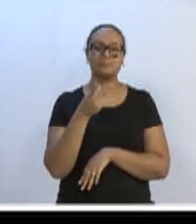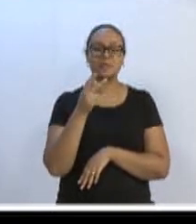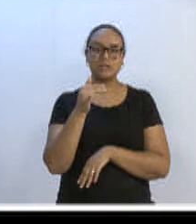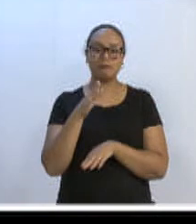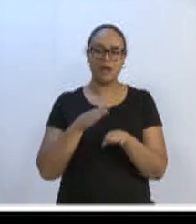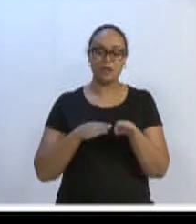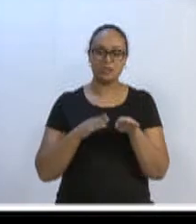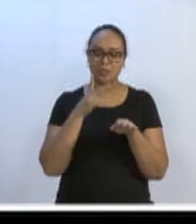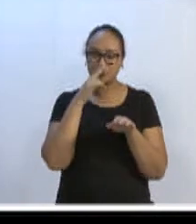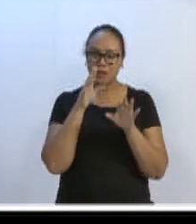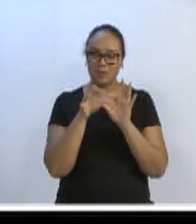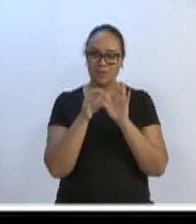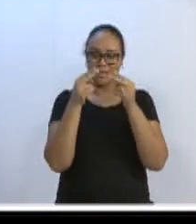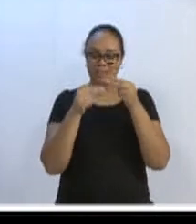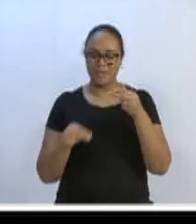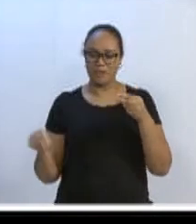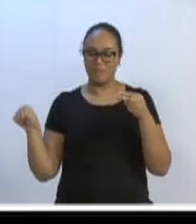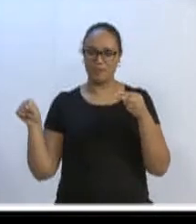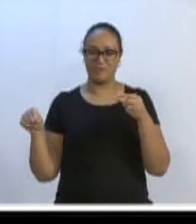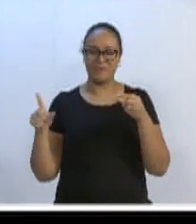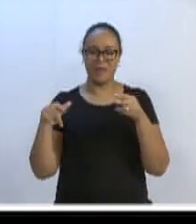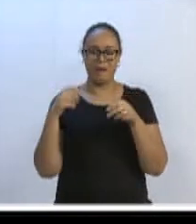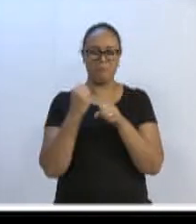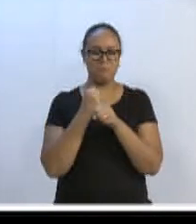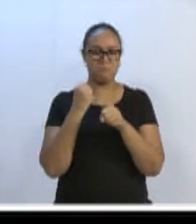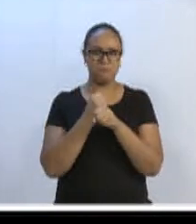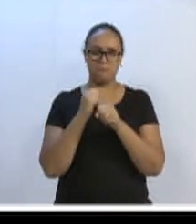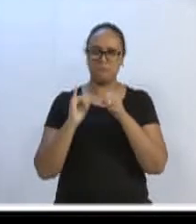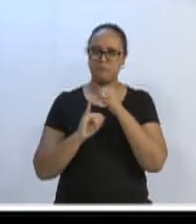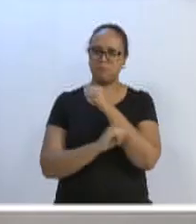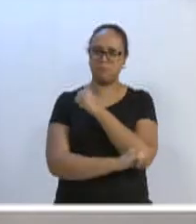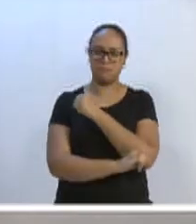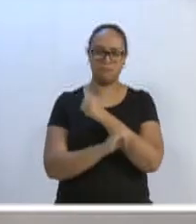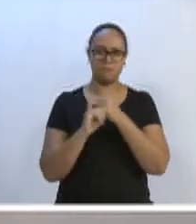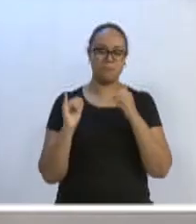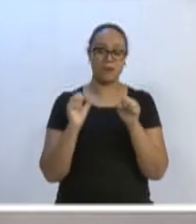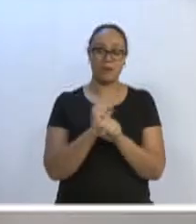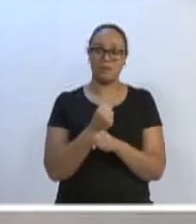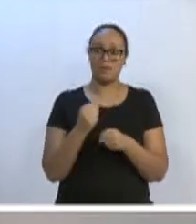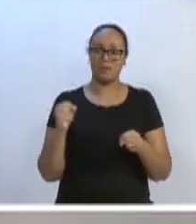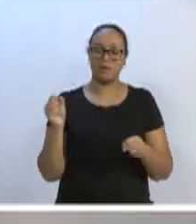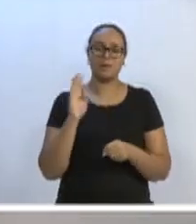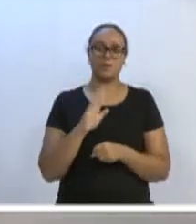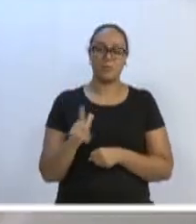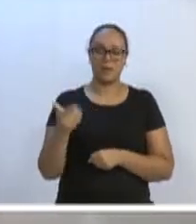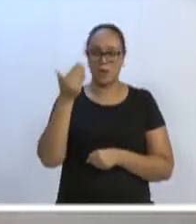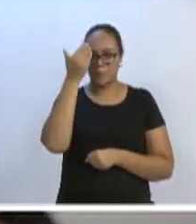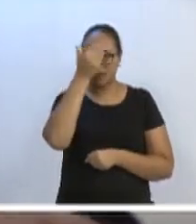que realmente é a maior obra de infraestrutura da cidade de Blumenau. Obrigado.